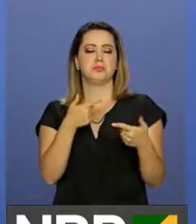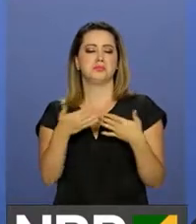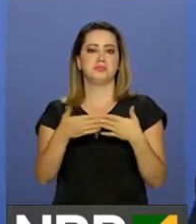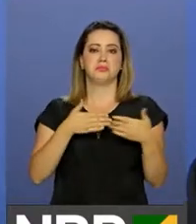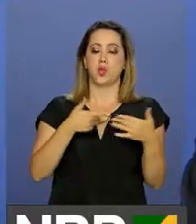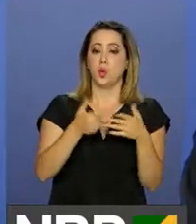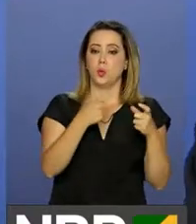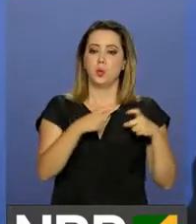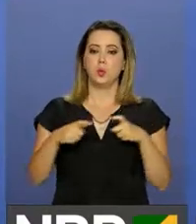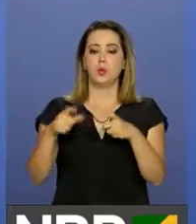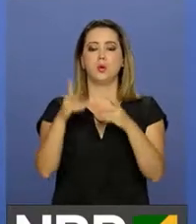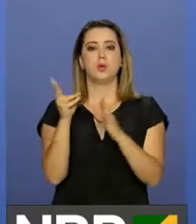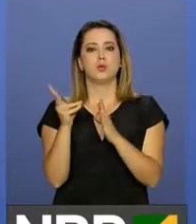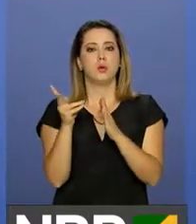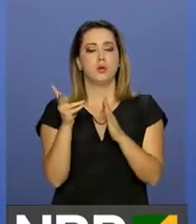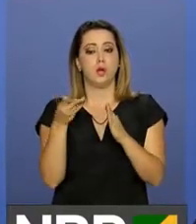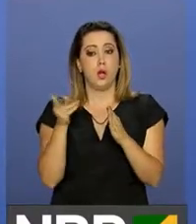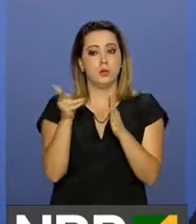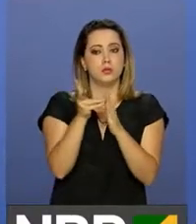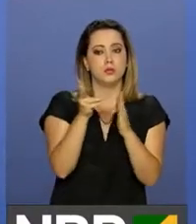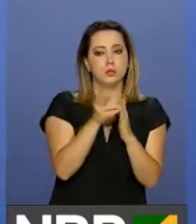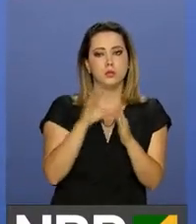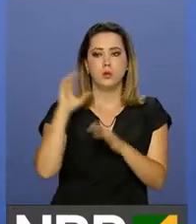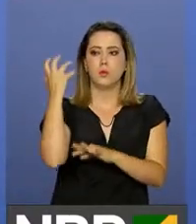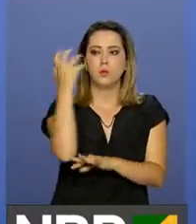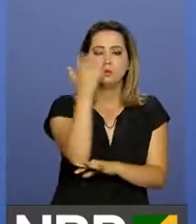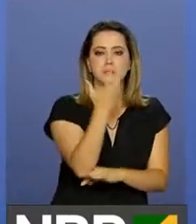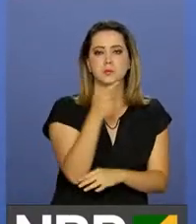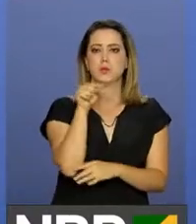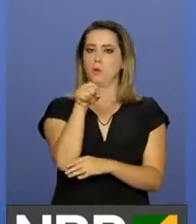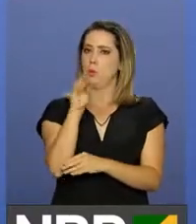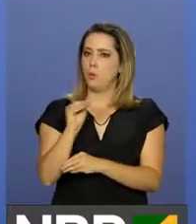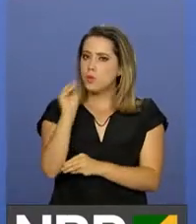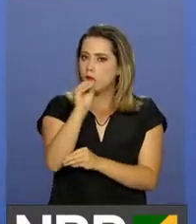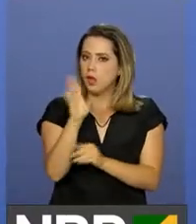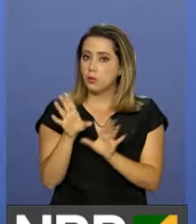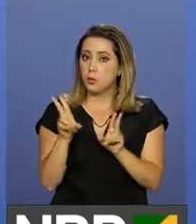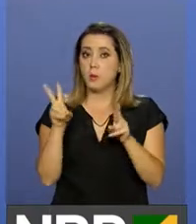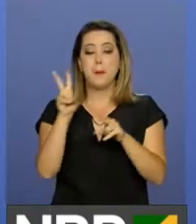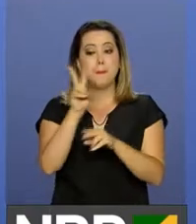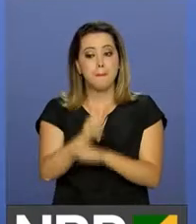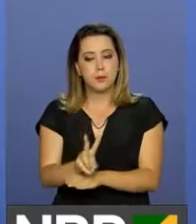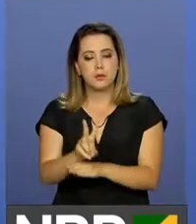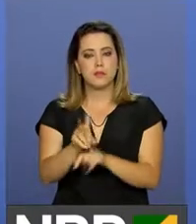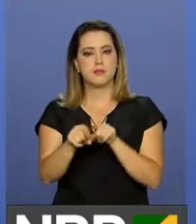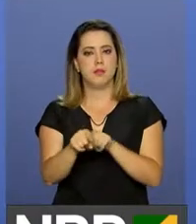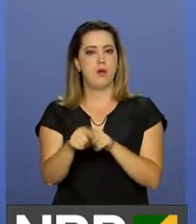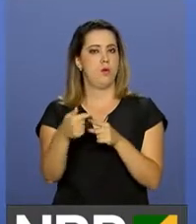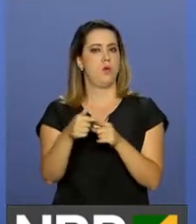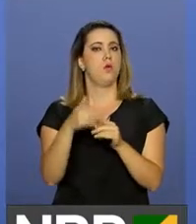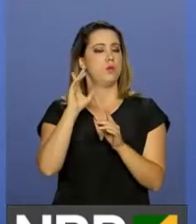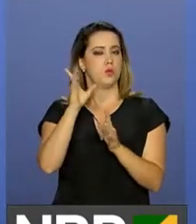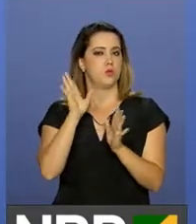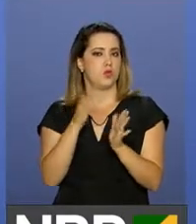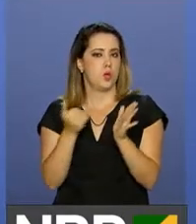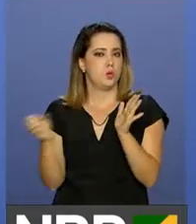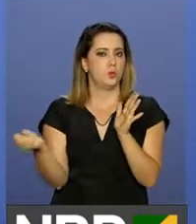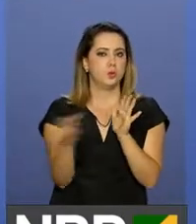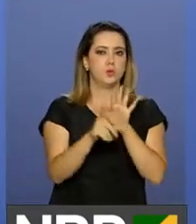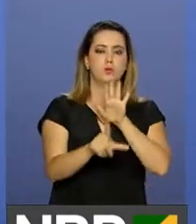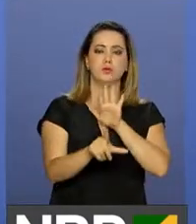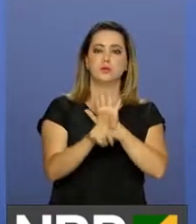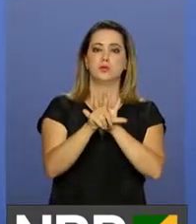reserva, seja ela ambiental, seja ela indígena, por decisão do governo, sairá brevemente um novo